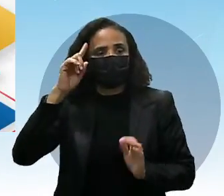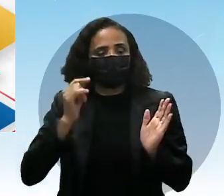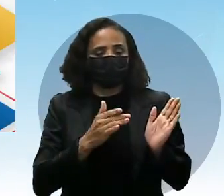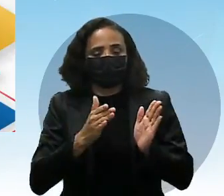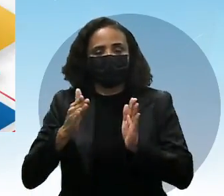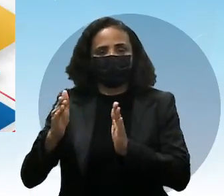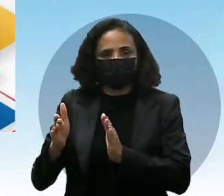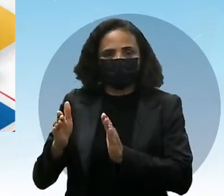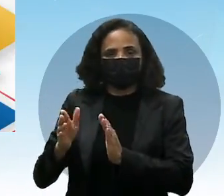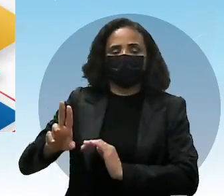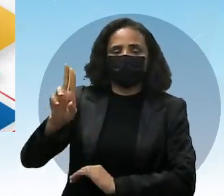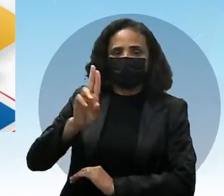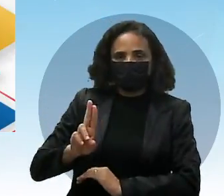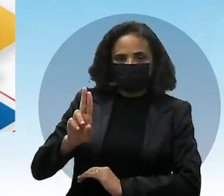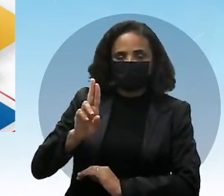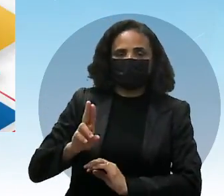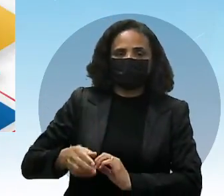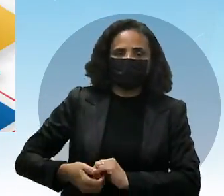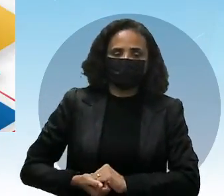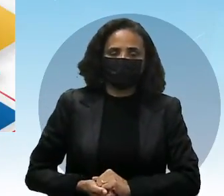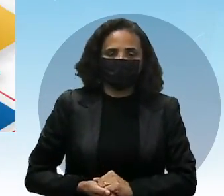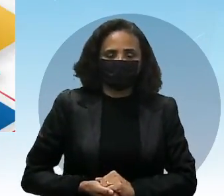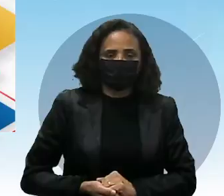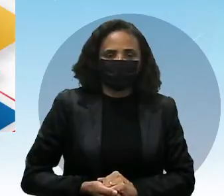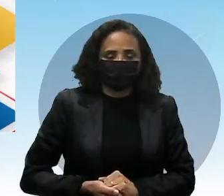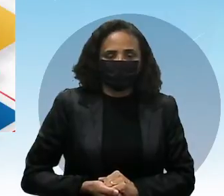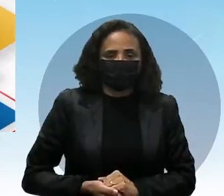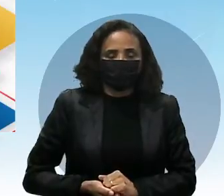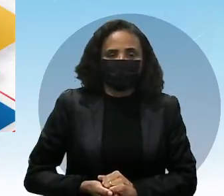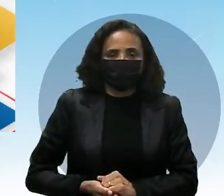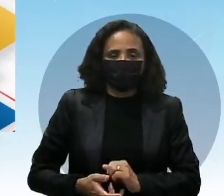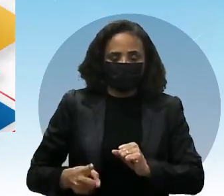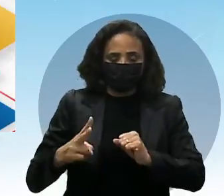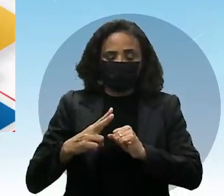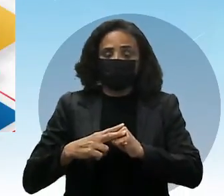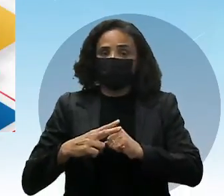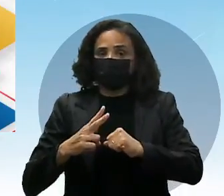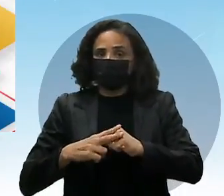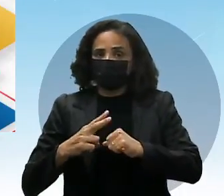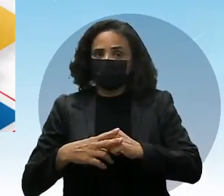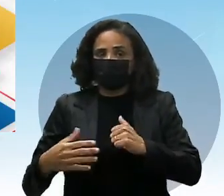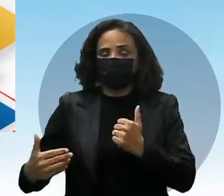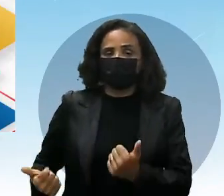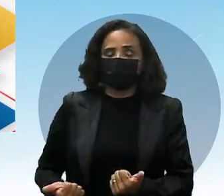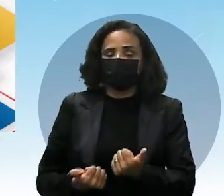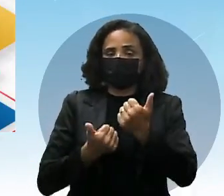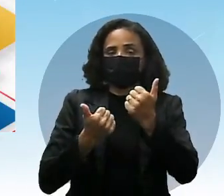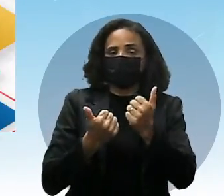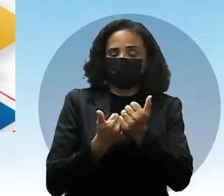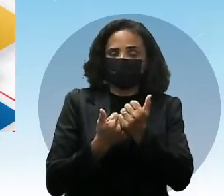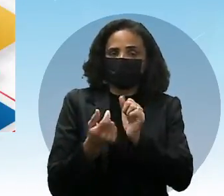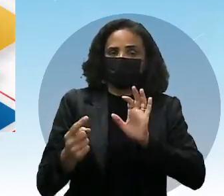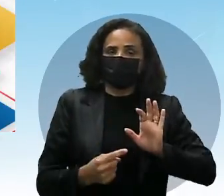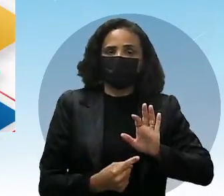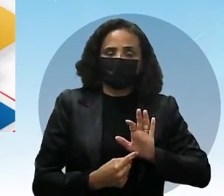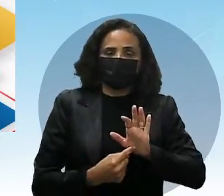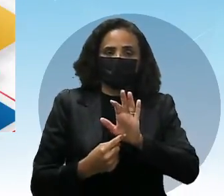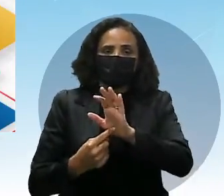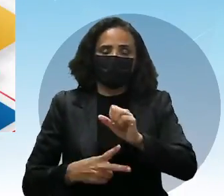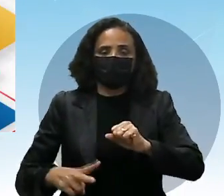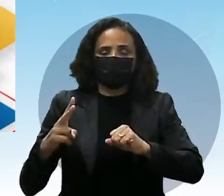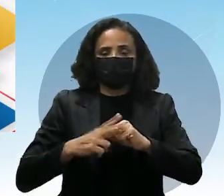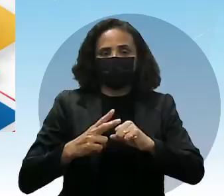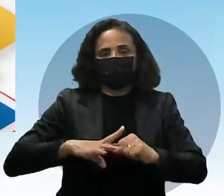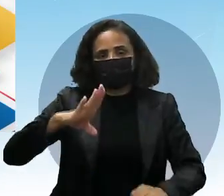Certo? Então, eu tenho um verbo auxiliar ali, que me indica que o verbo